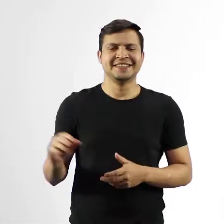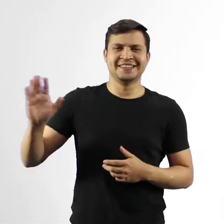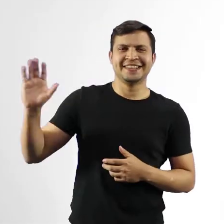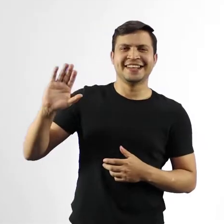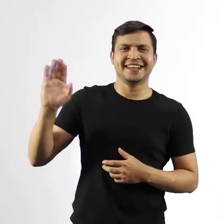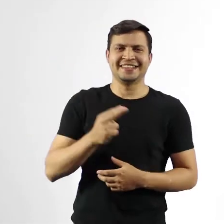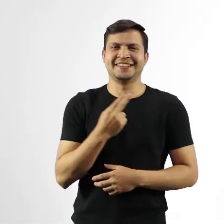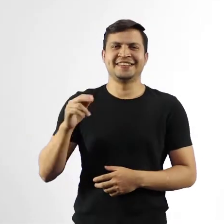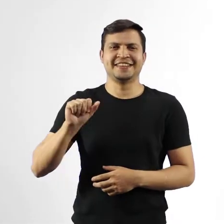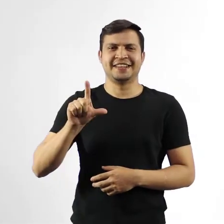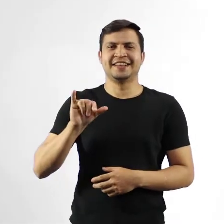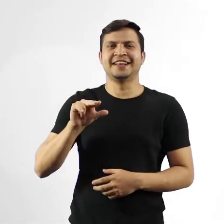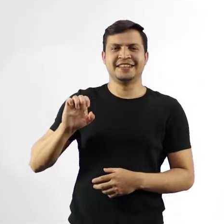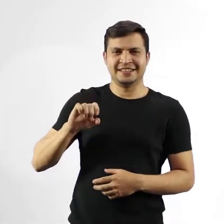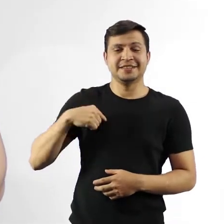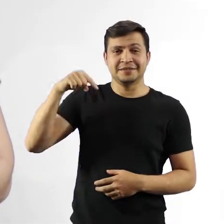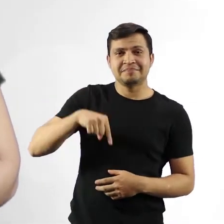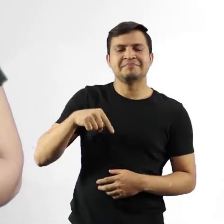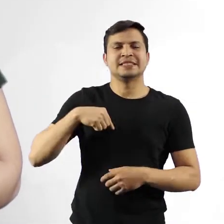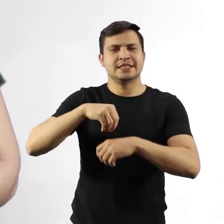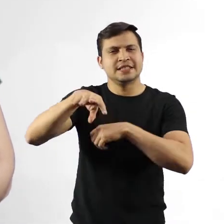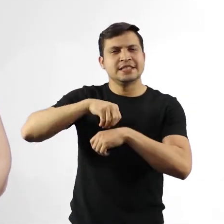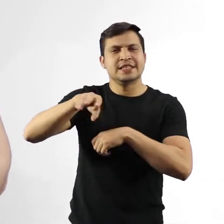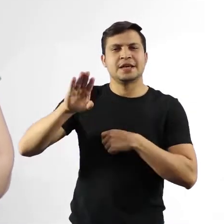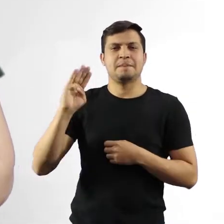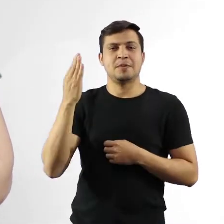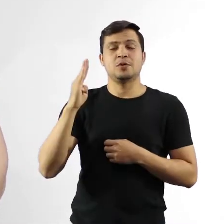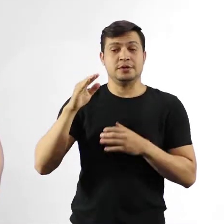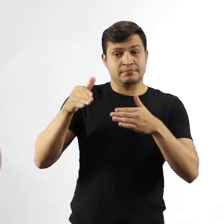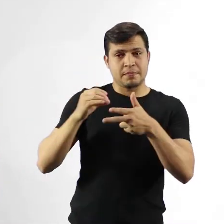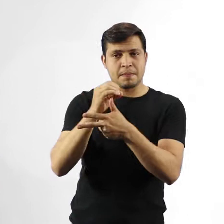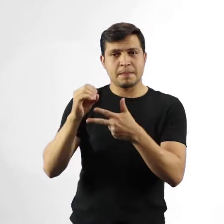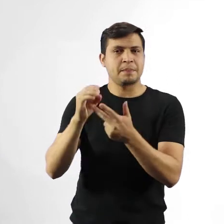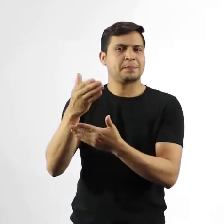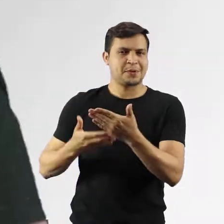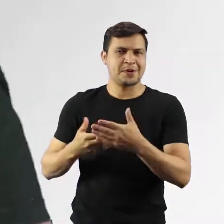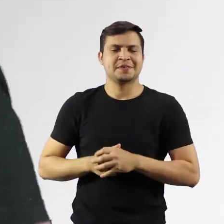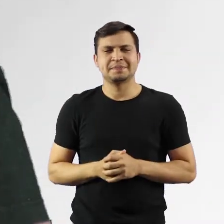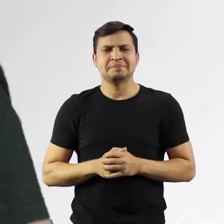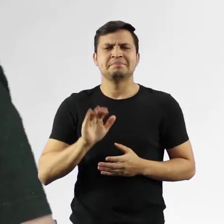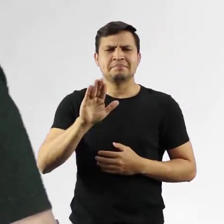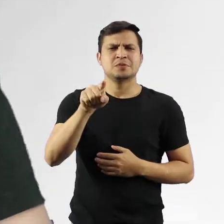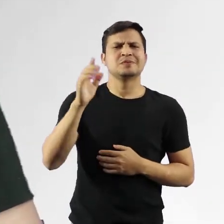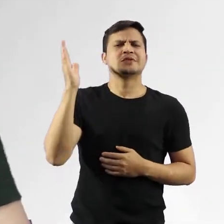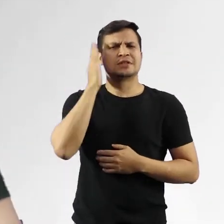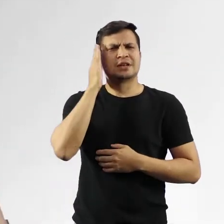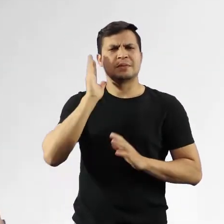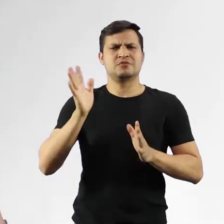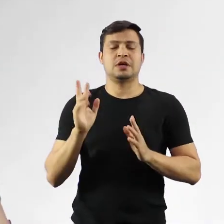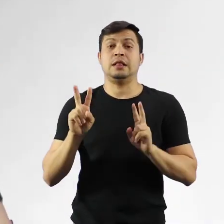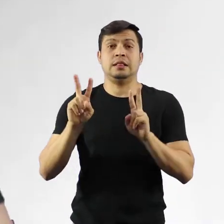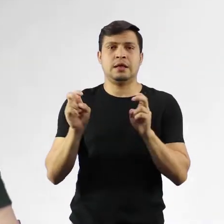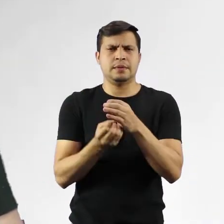Olá, sou a Aline Ribeiro e estou passando para dar dicas de biologia para a prova do Enem. Não é novidade que a ecologia é